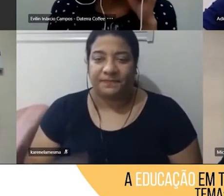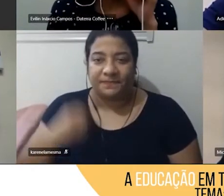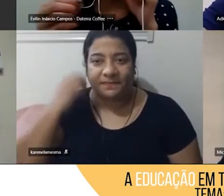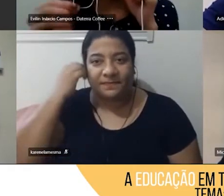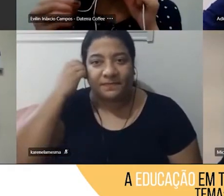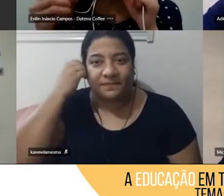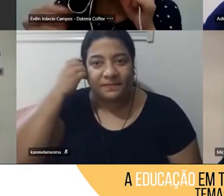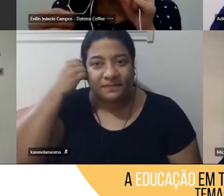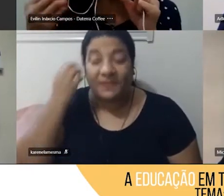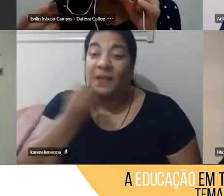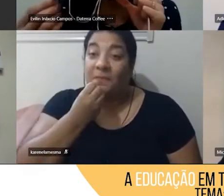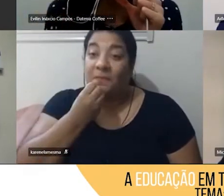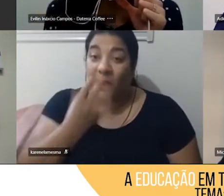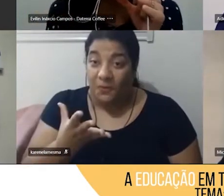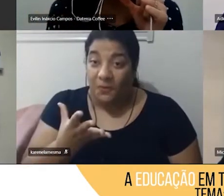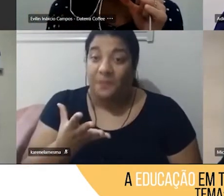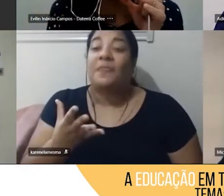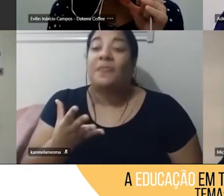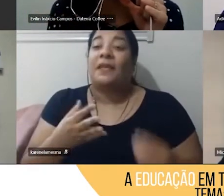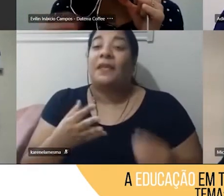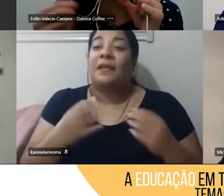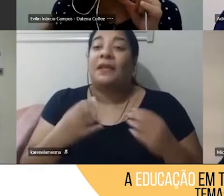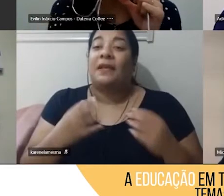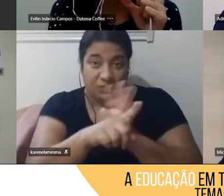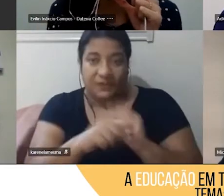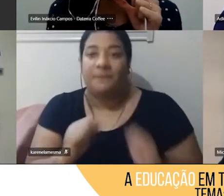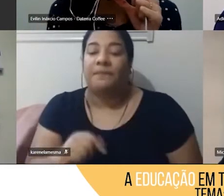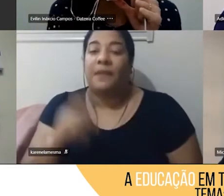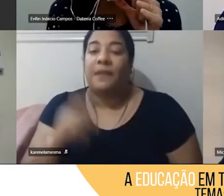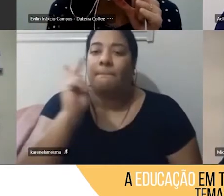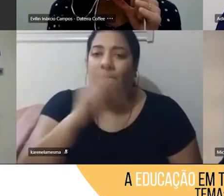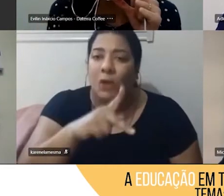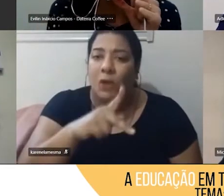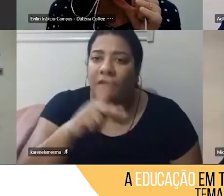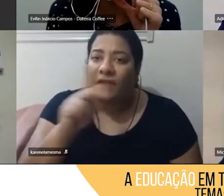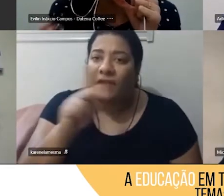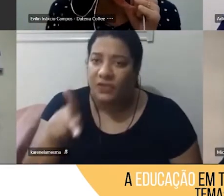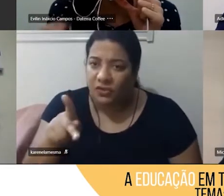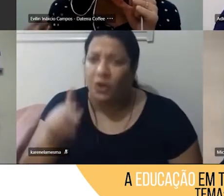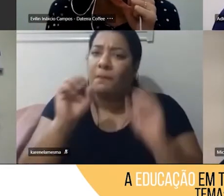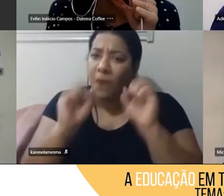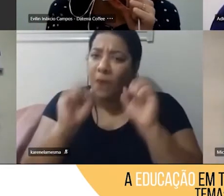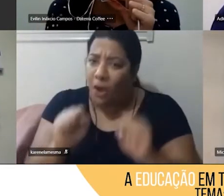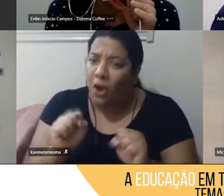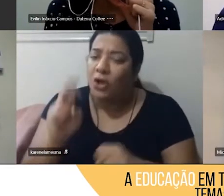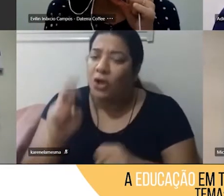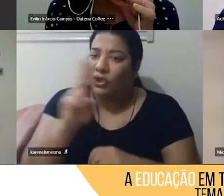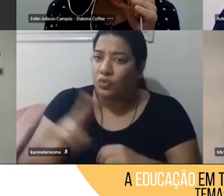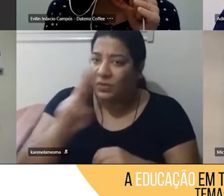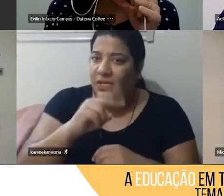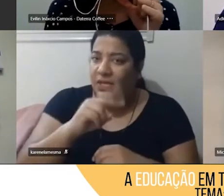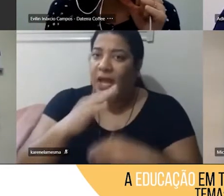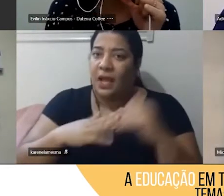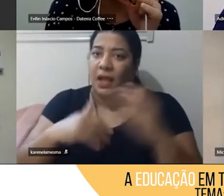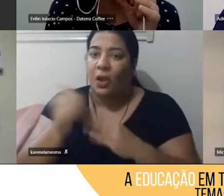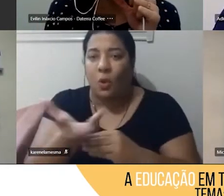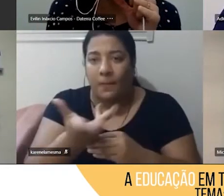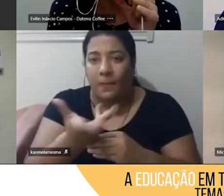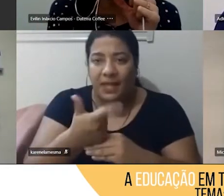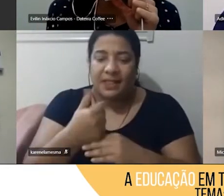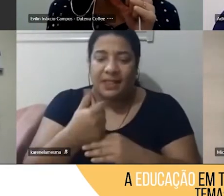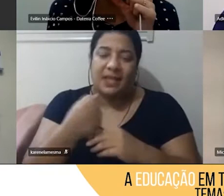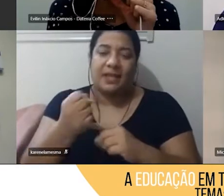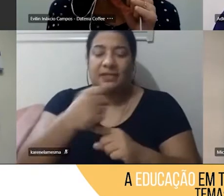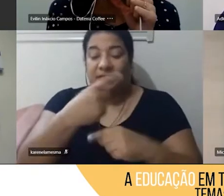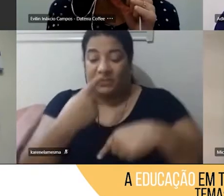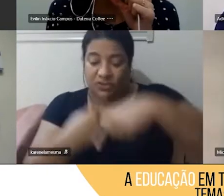Bom, e gente, como que o professor pode se utilizar das competências, né, sócio-emocionais, no processo de ensino